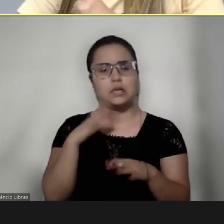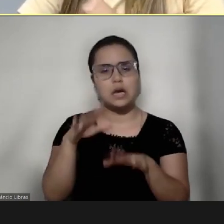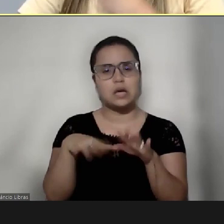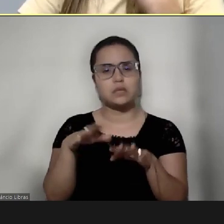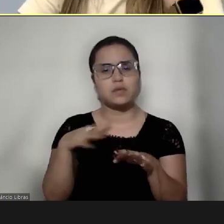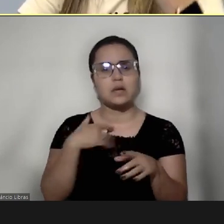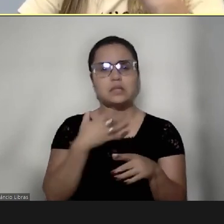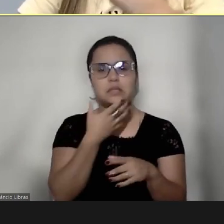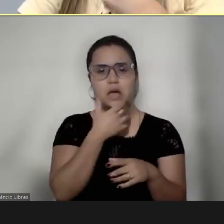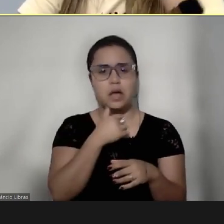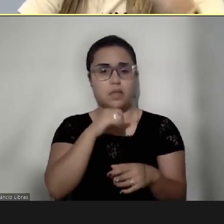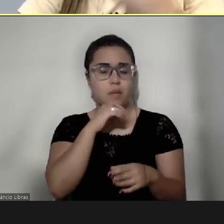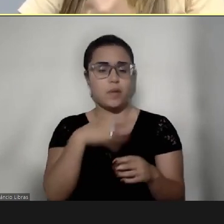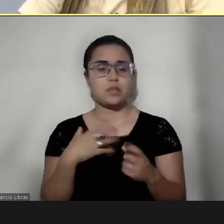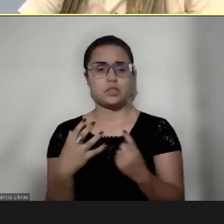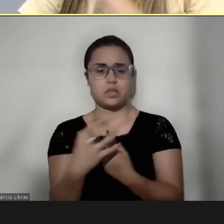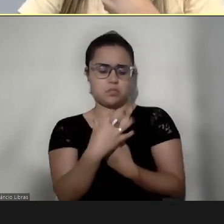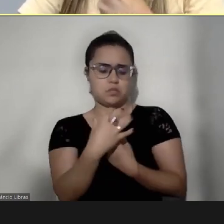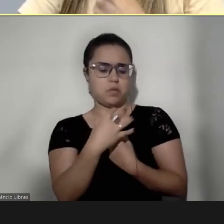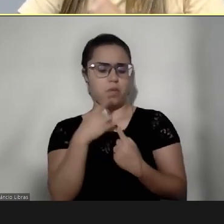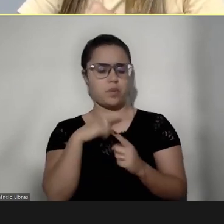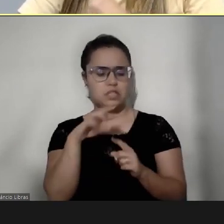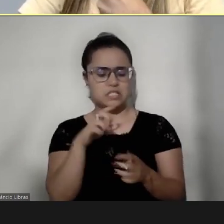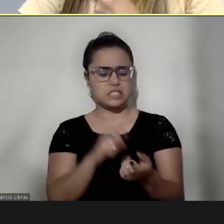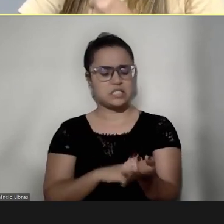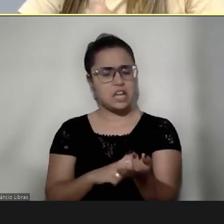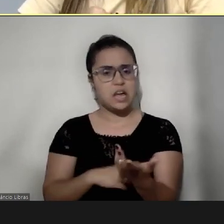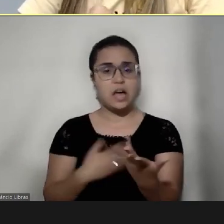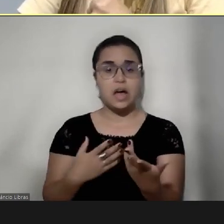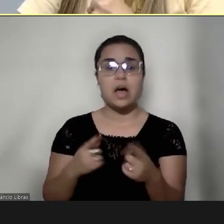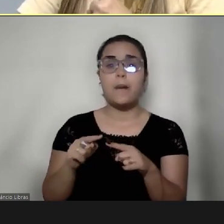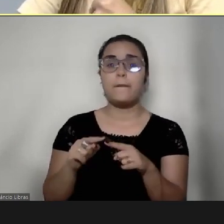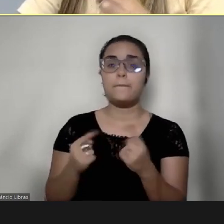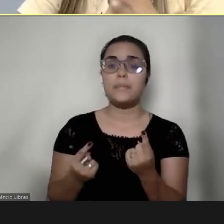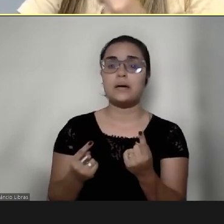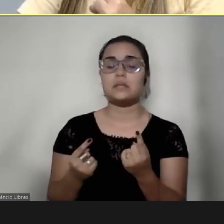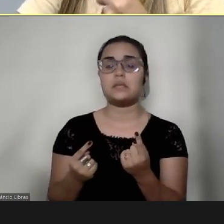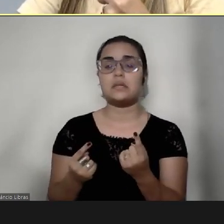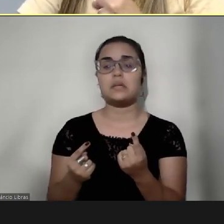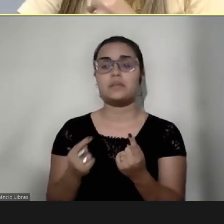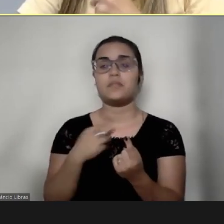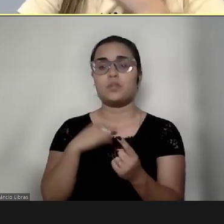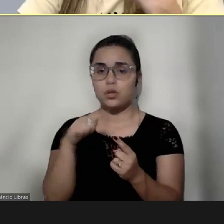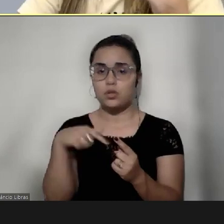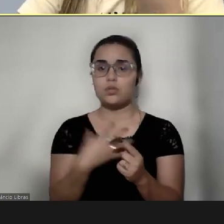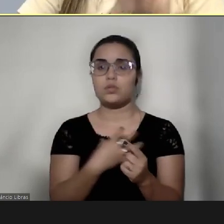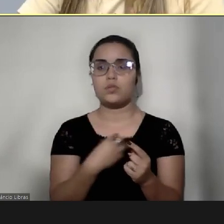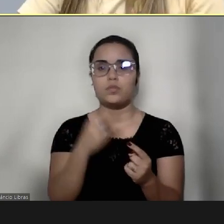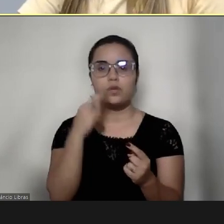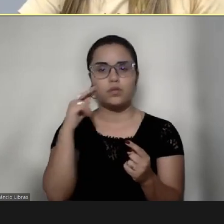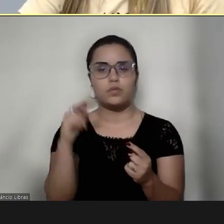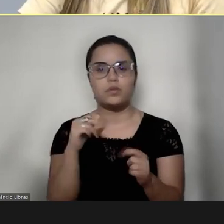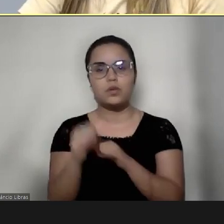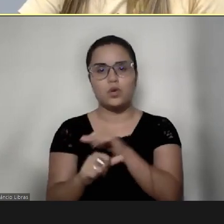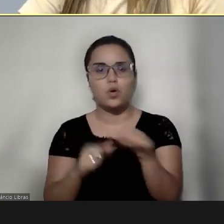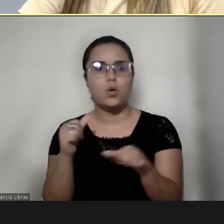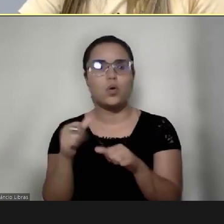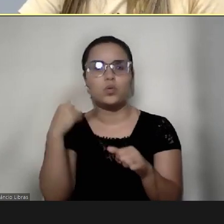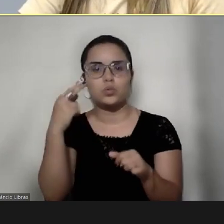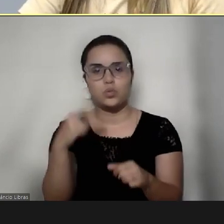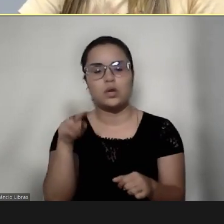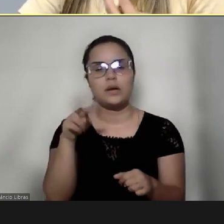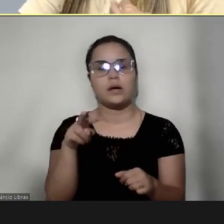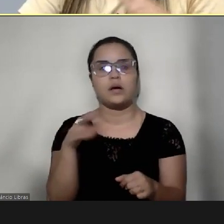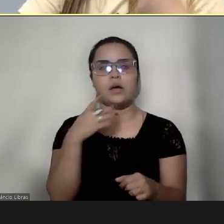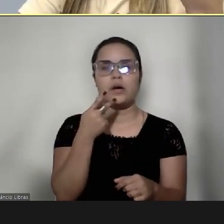matendo, gente ficar com raiva, querer proteger, não sei o mas o nosso filho também enxerga isso através do nosso olhar, eu falo